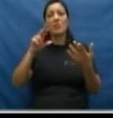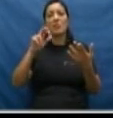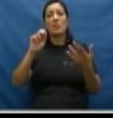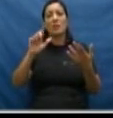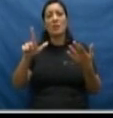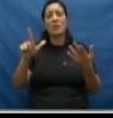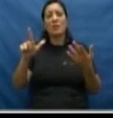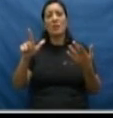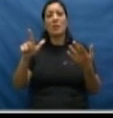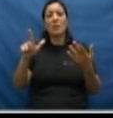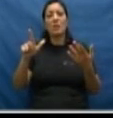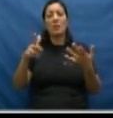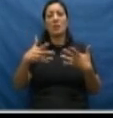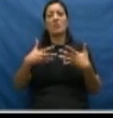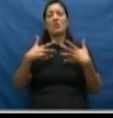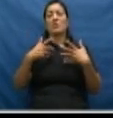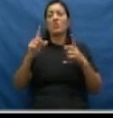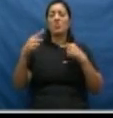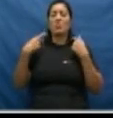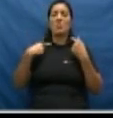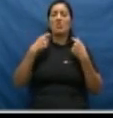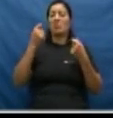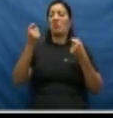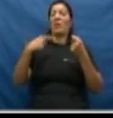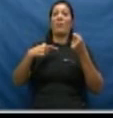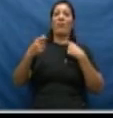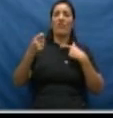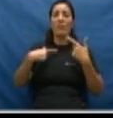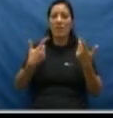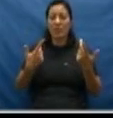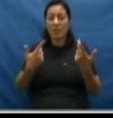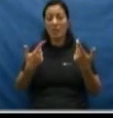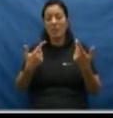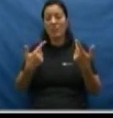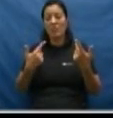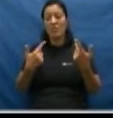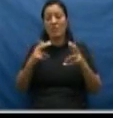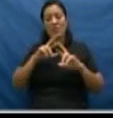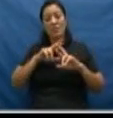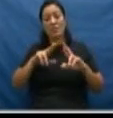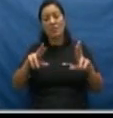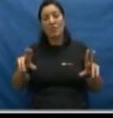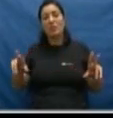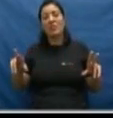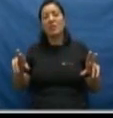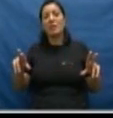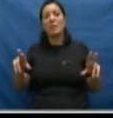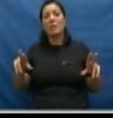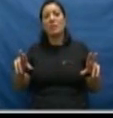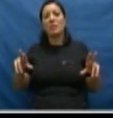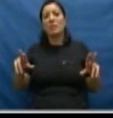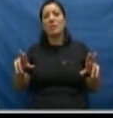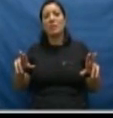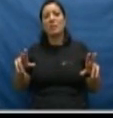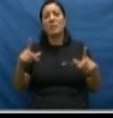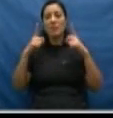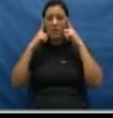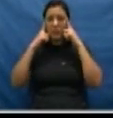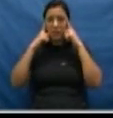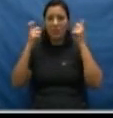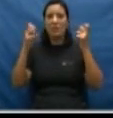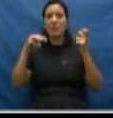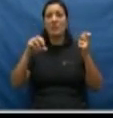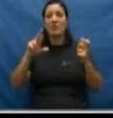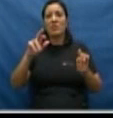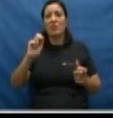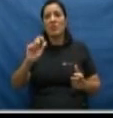Crimes contra a honra, difamação, e todas as outras formas de violência moral